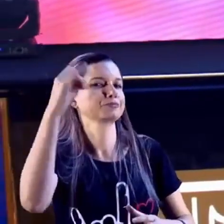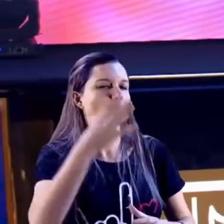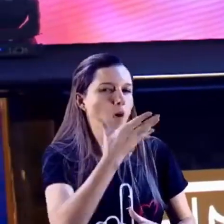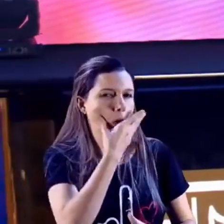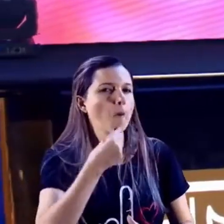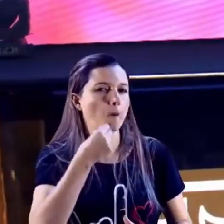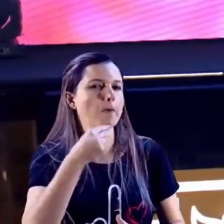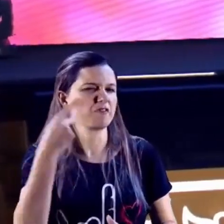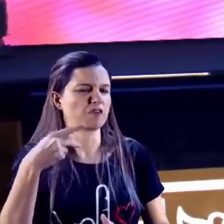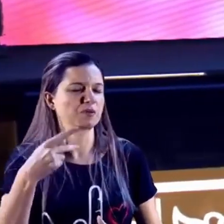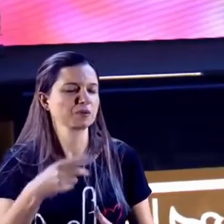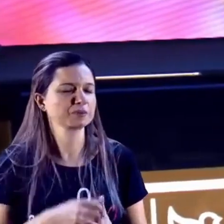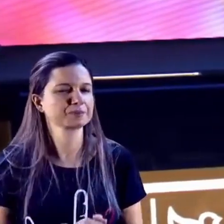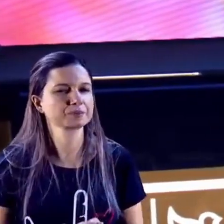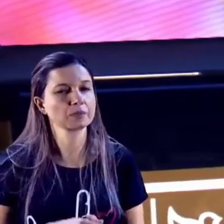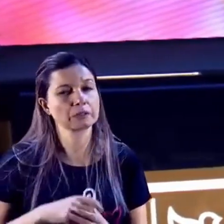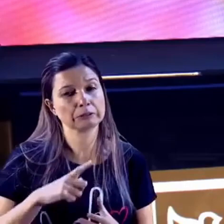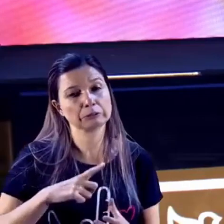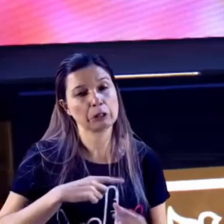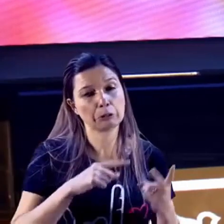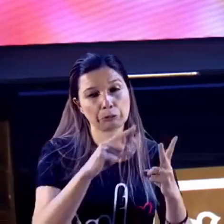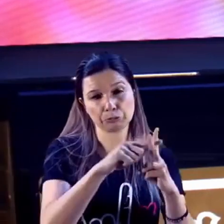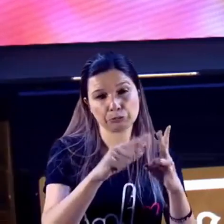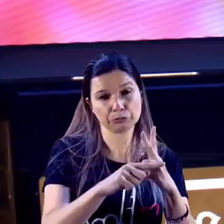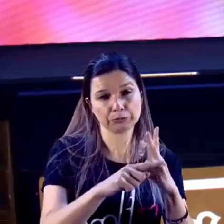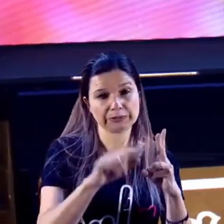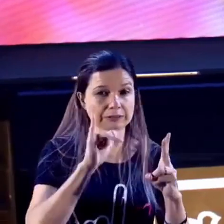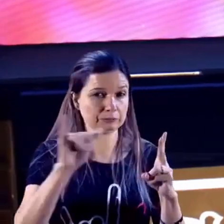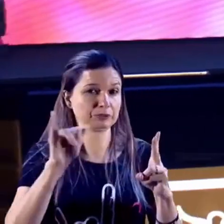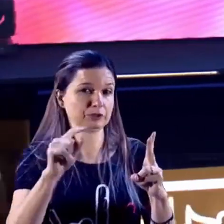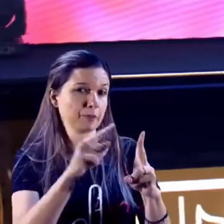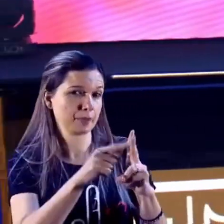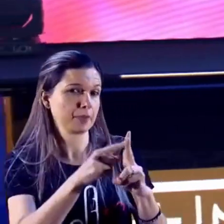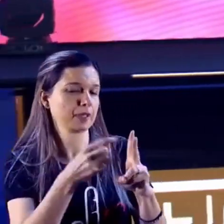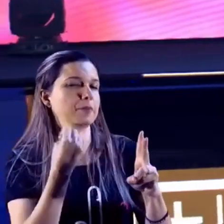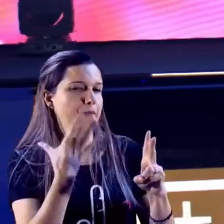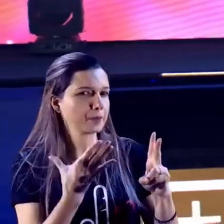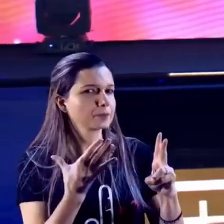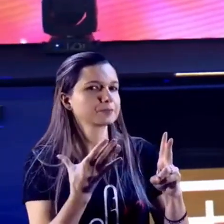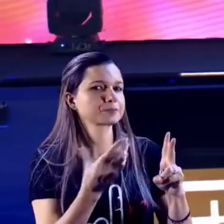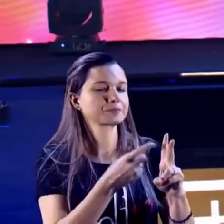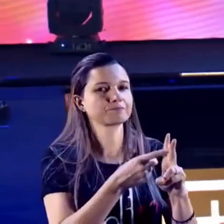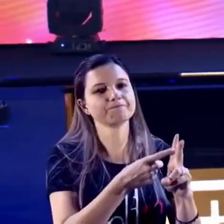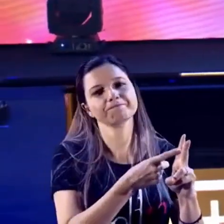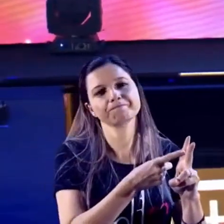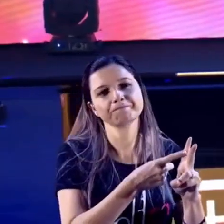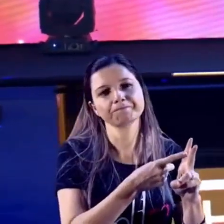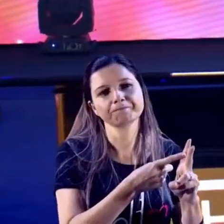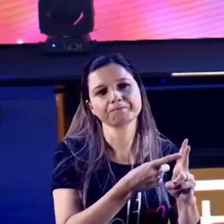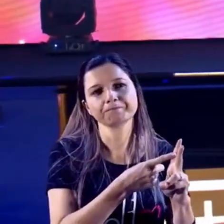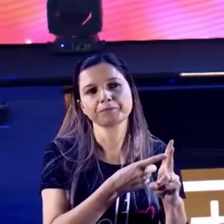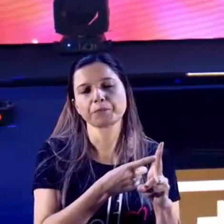duas notícias pra dar, uma notícia boa, uma notícia ruim. A notícia boa é que,